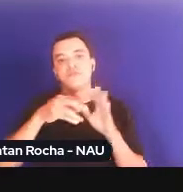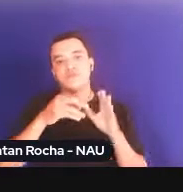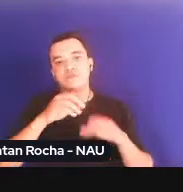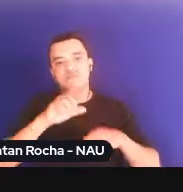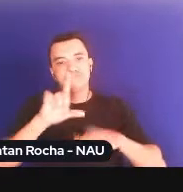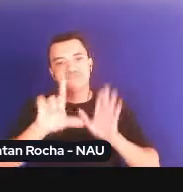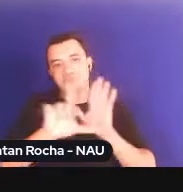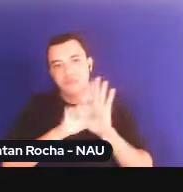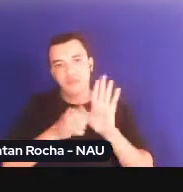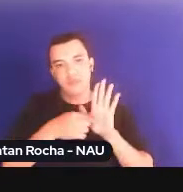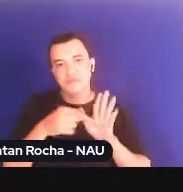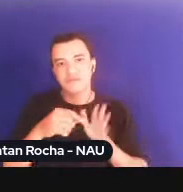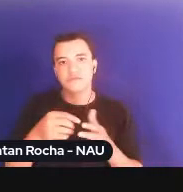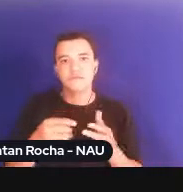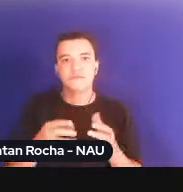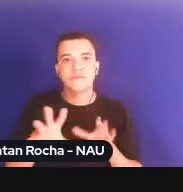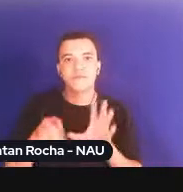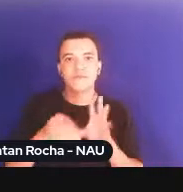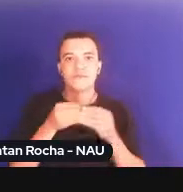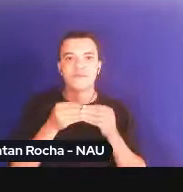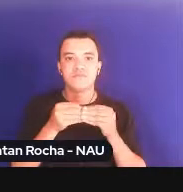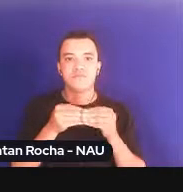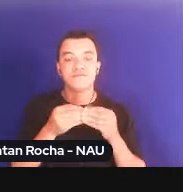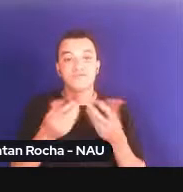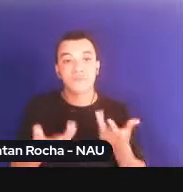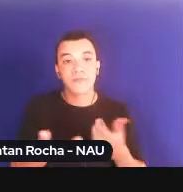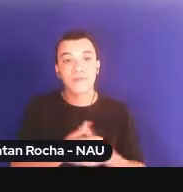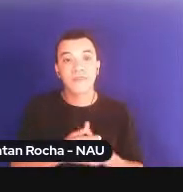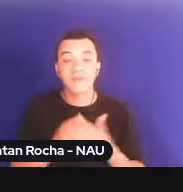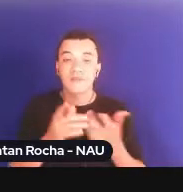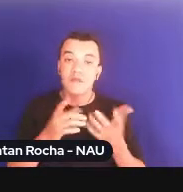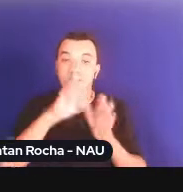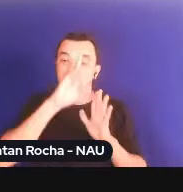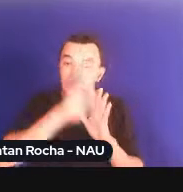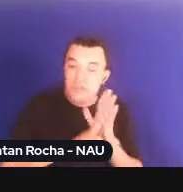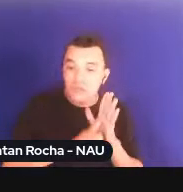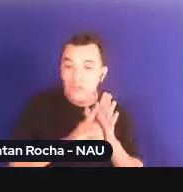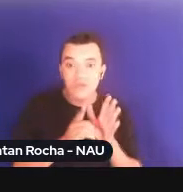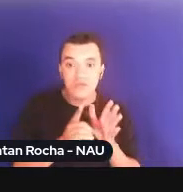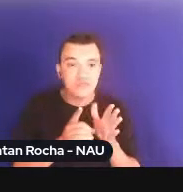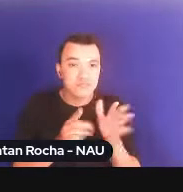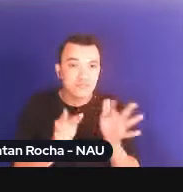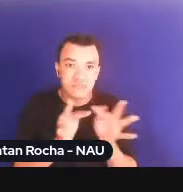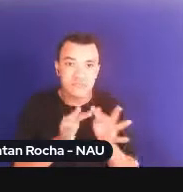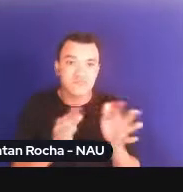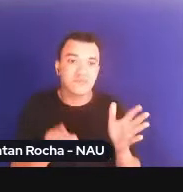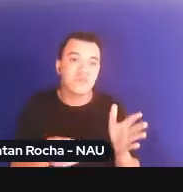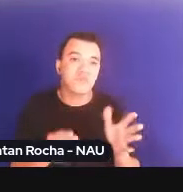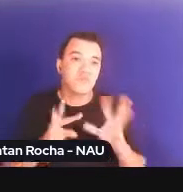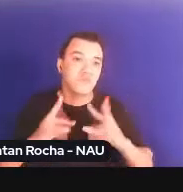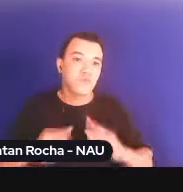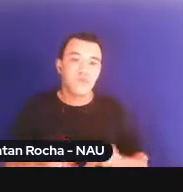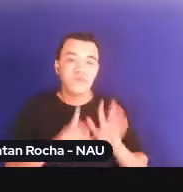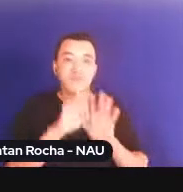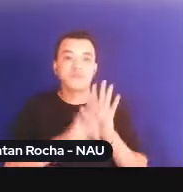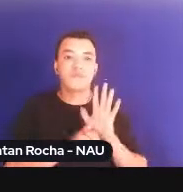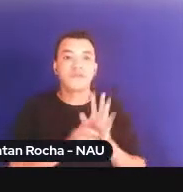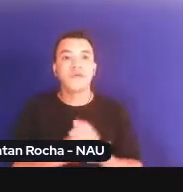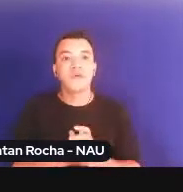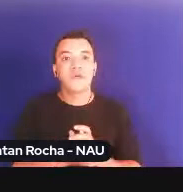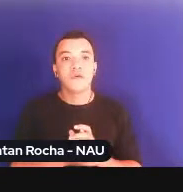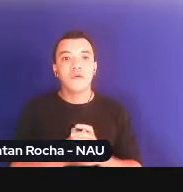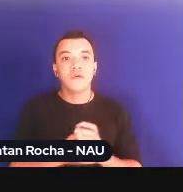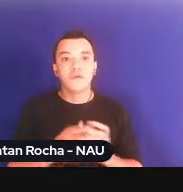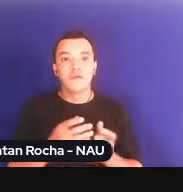pois, uma expressão de direitos mínimos de seres humanos que existem sobre este planeta. É também um marco normativo